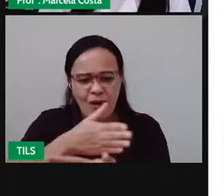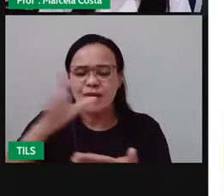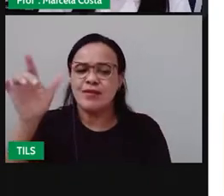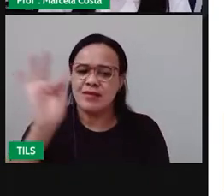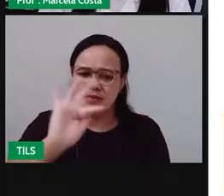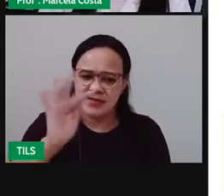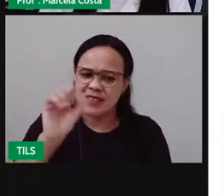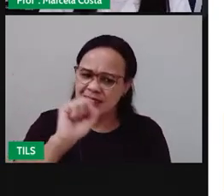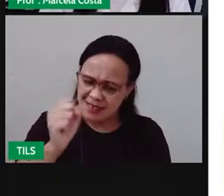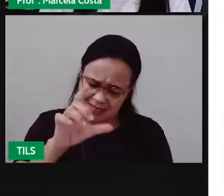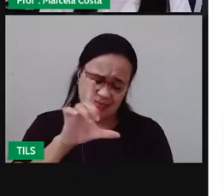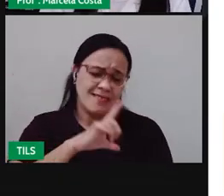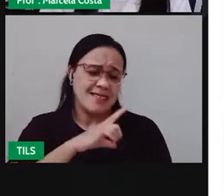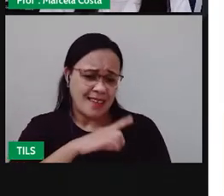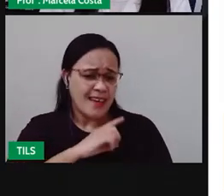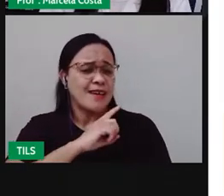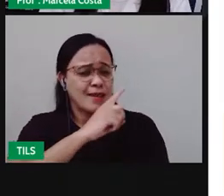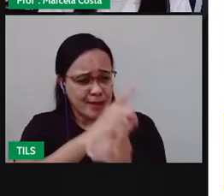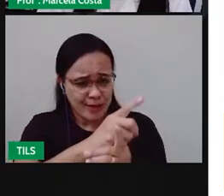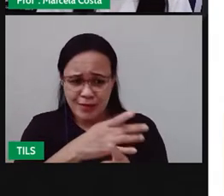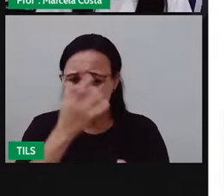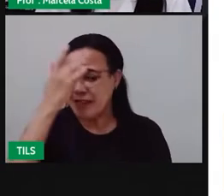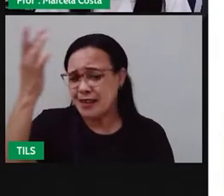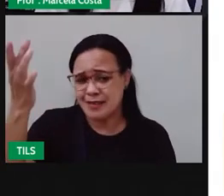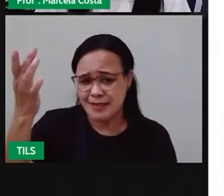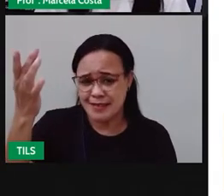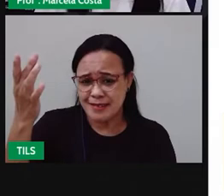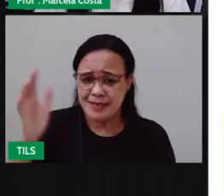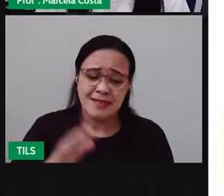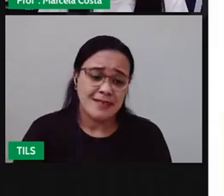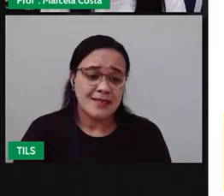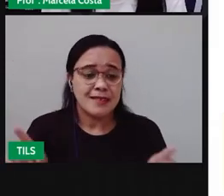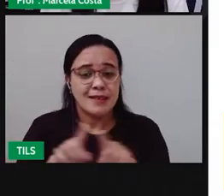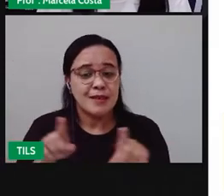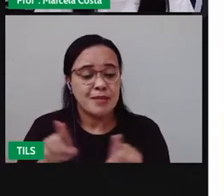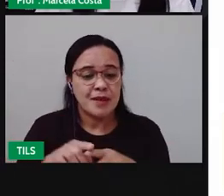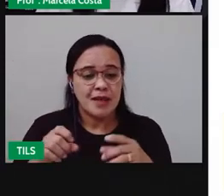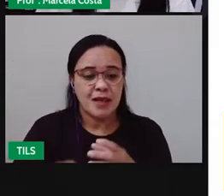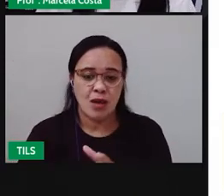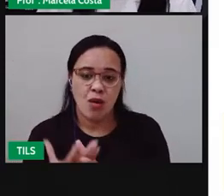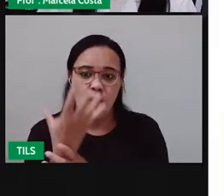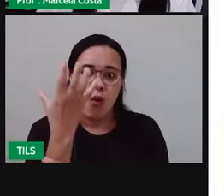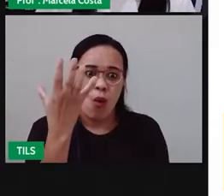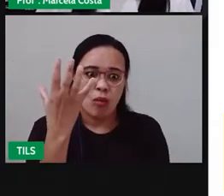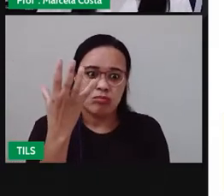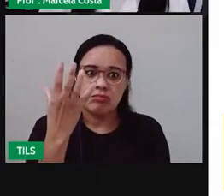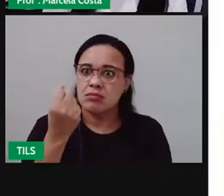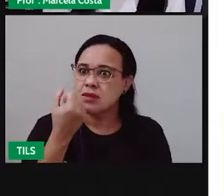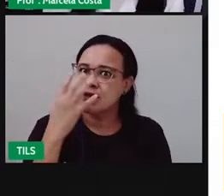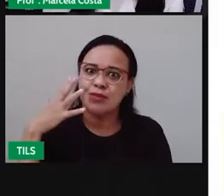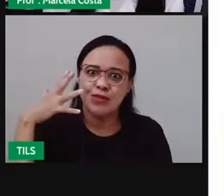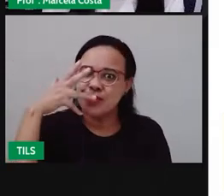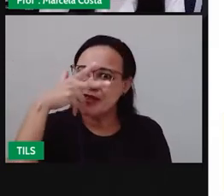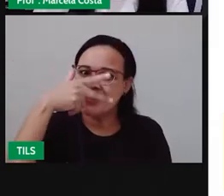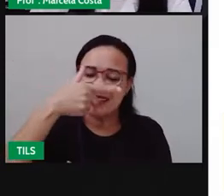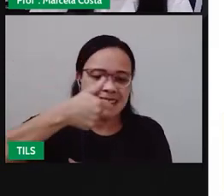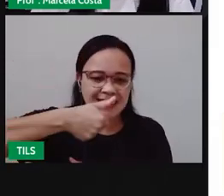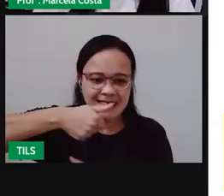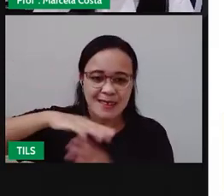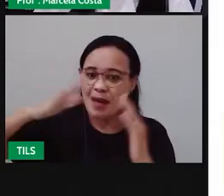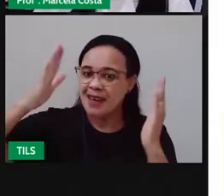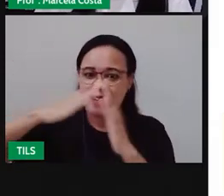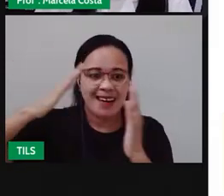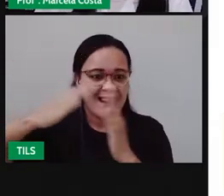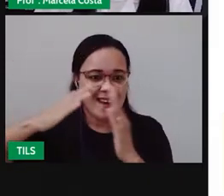cidade do nosso município e a samambaia que é uma planta ornamental né você usa ela como uma